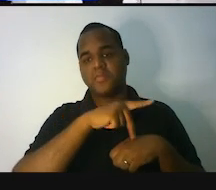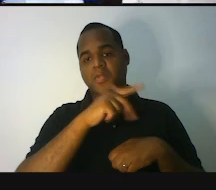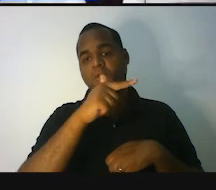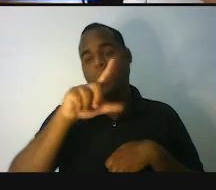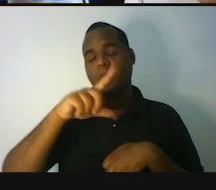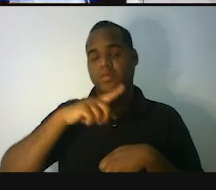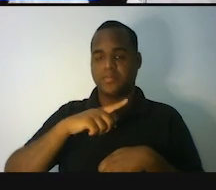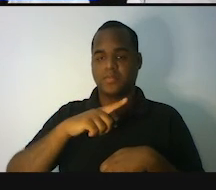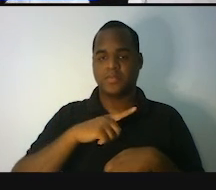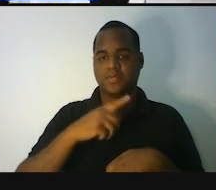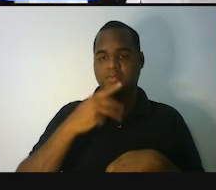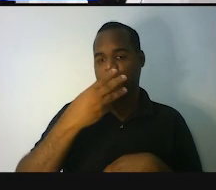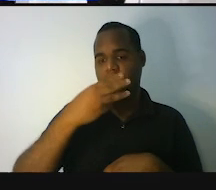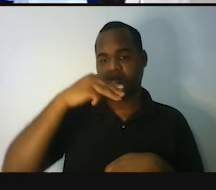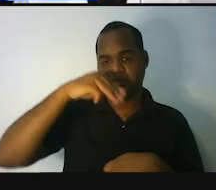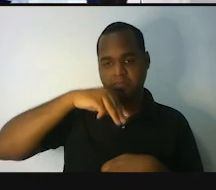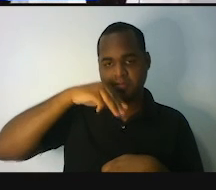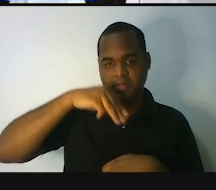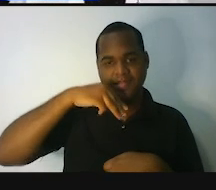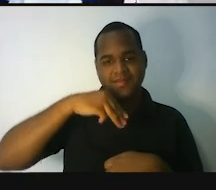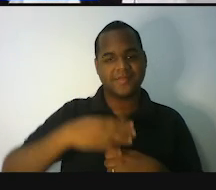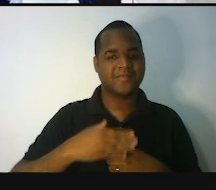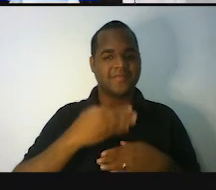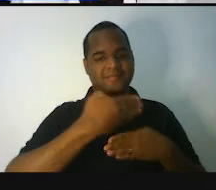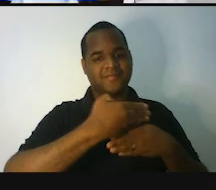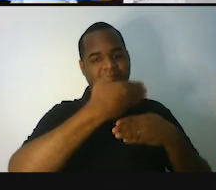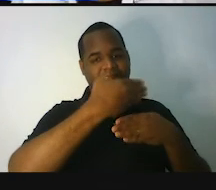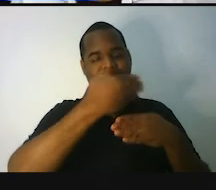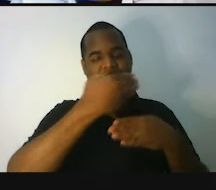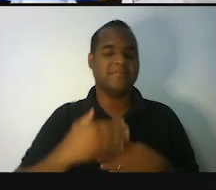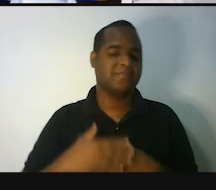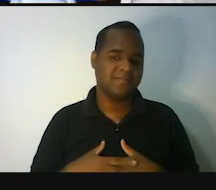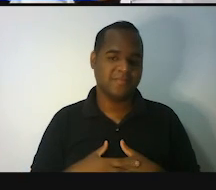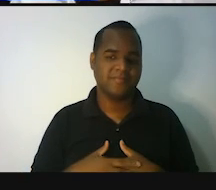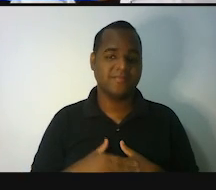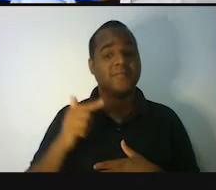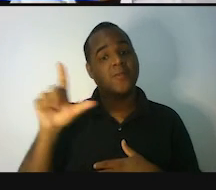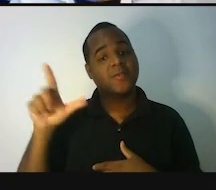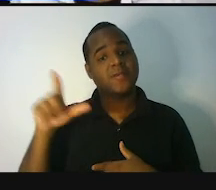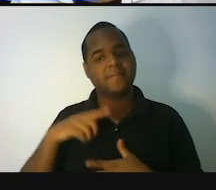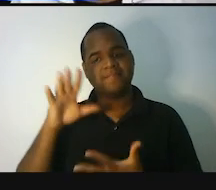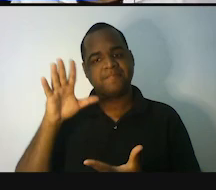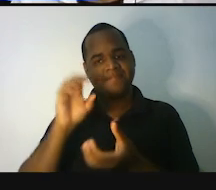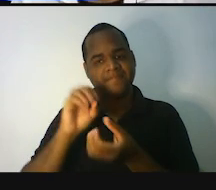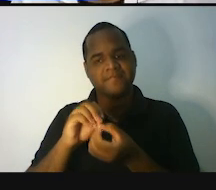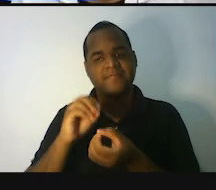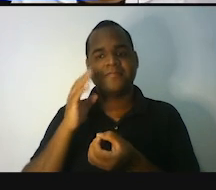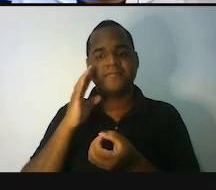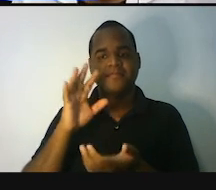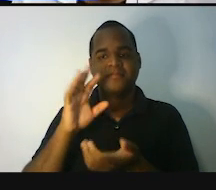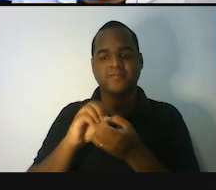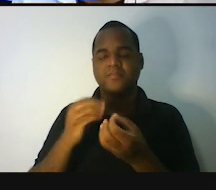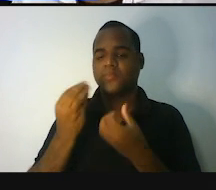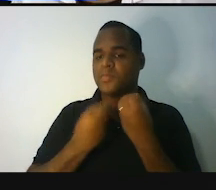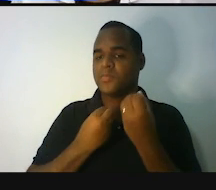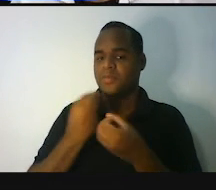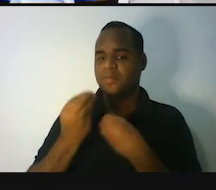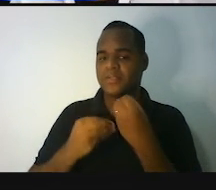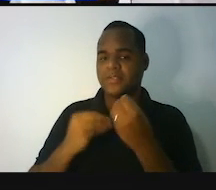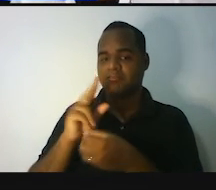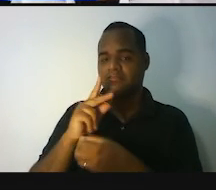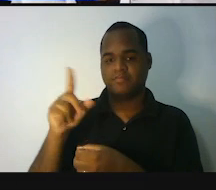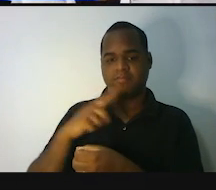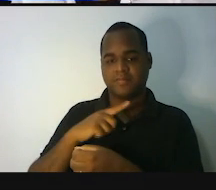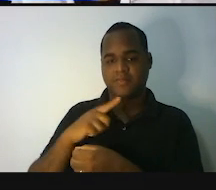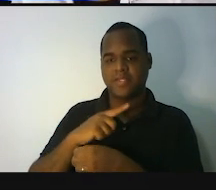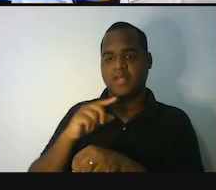país, tivesse lá os mesmos três metros, né? E depois a gente reconheceu, a gente viu e reconheceu